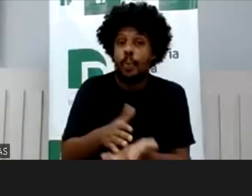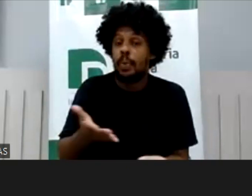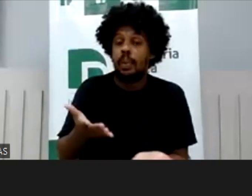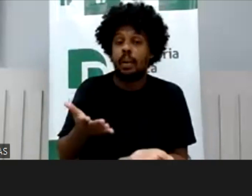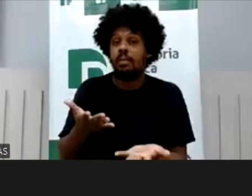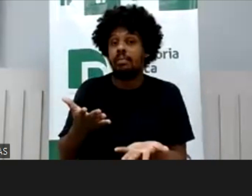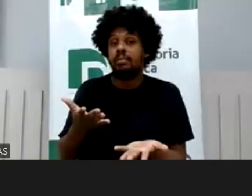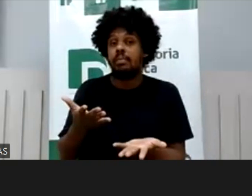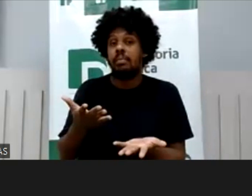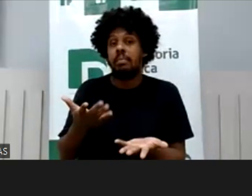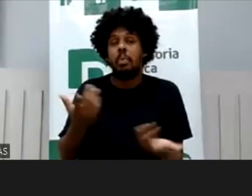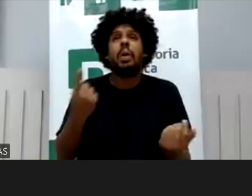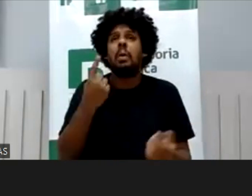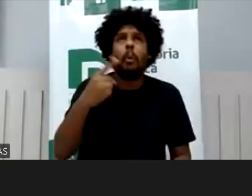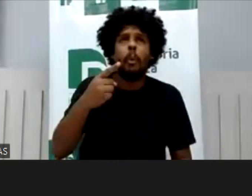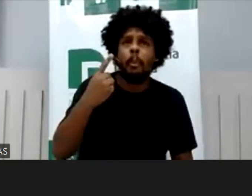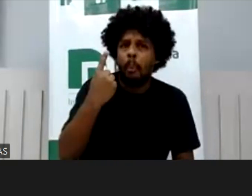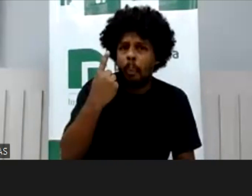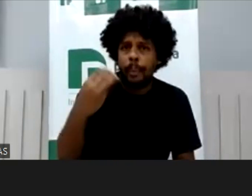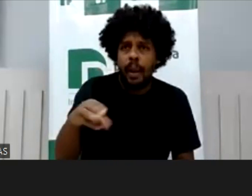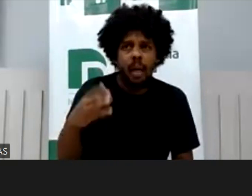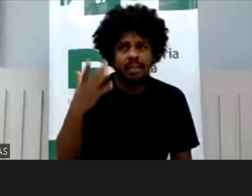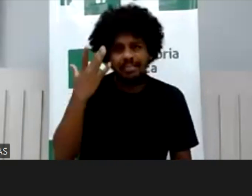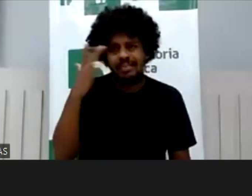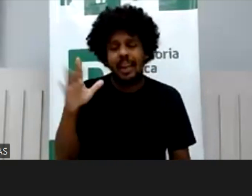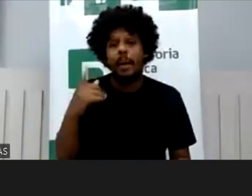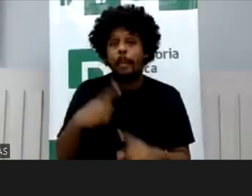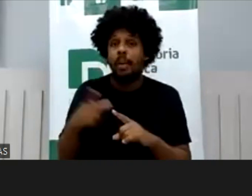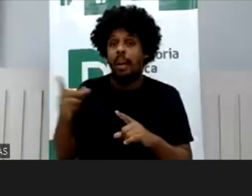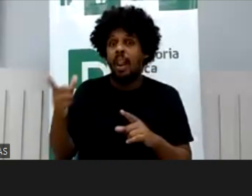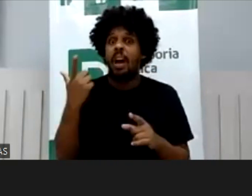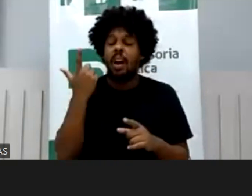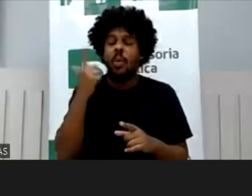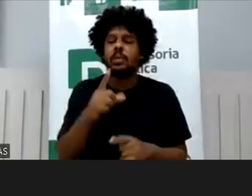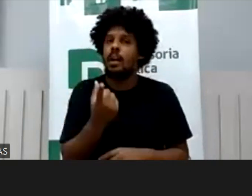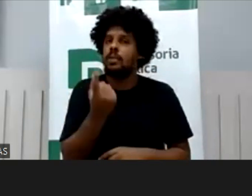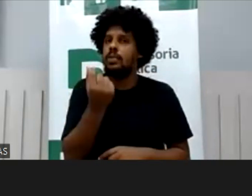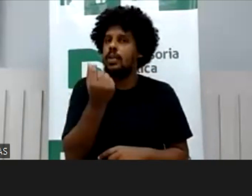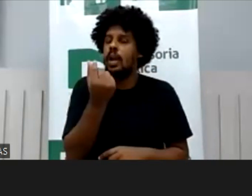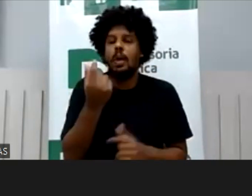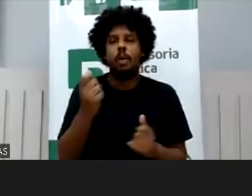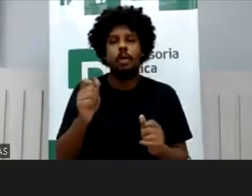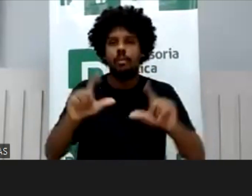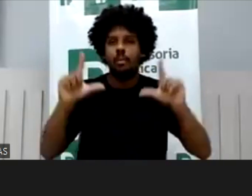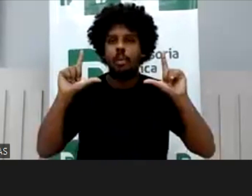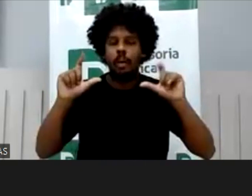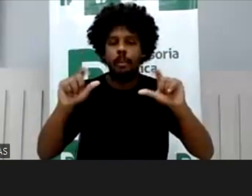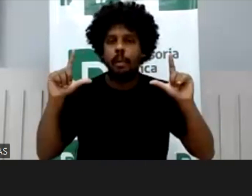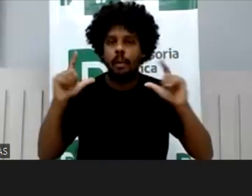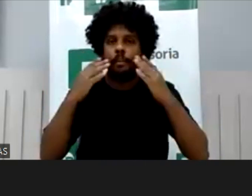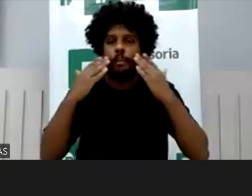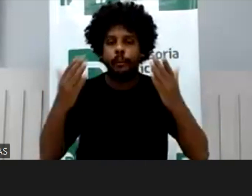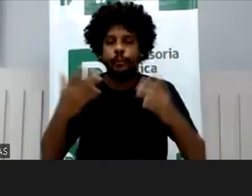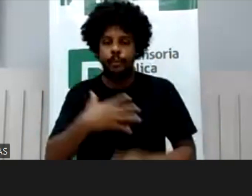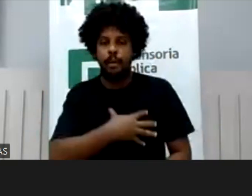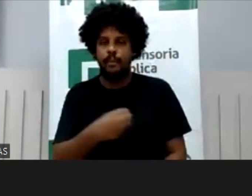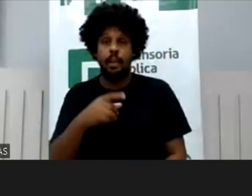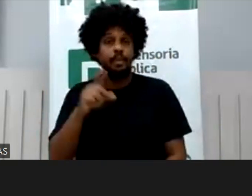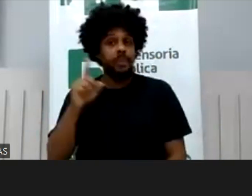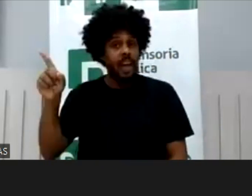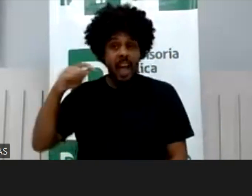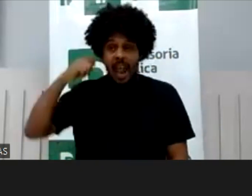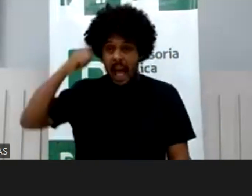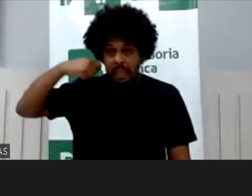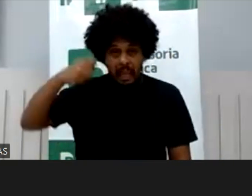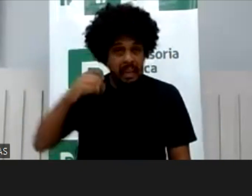o que ela deve ganhar com aquela exposição, ela não ganha só com as filhas, não é isso, mas entenda gente, ela não é atriz, ela não é